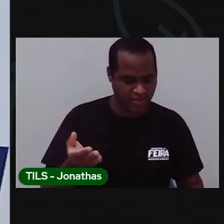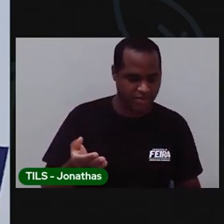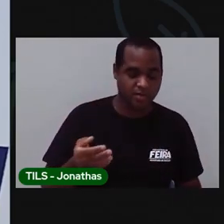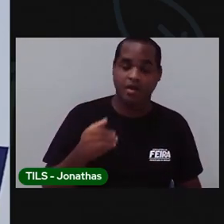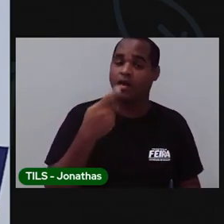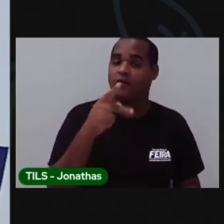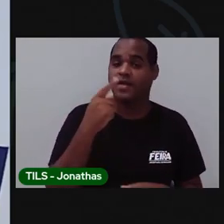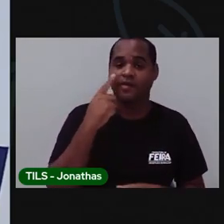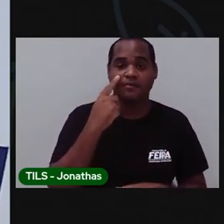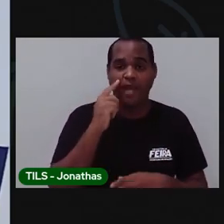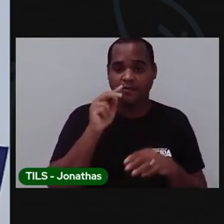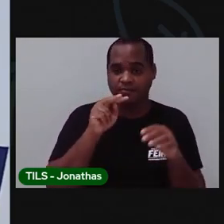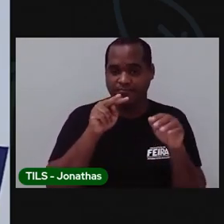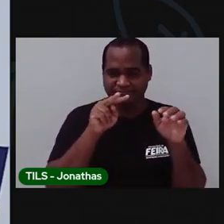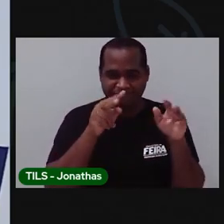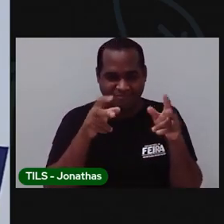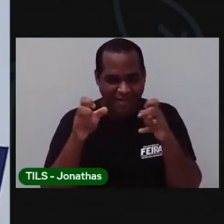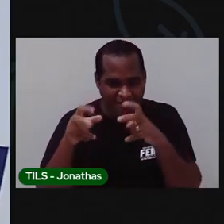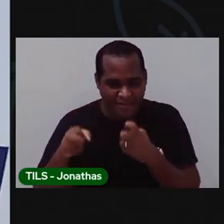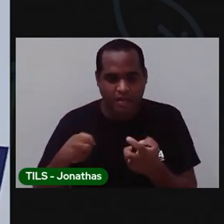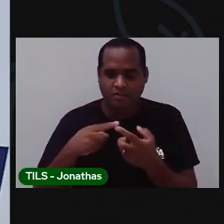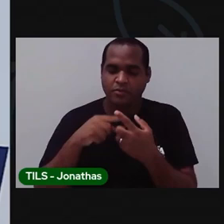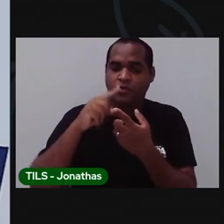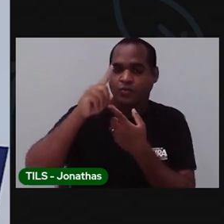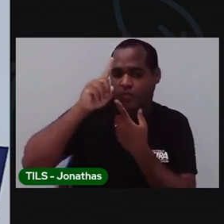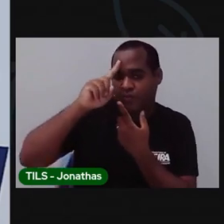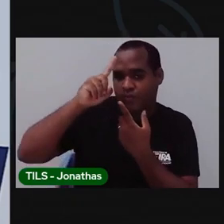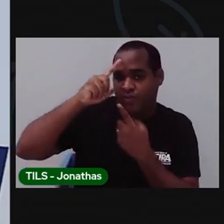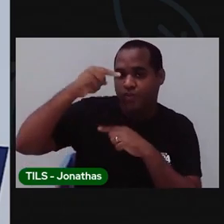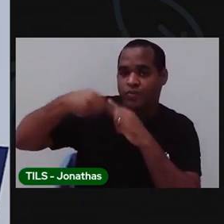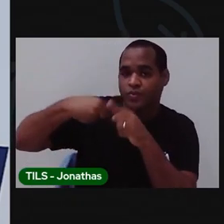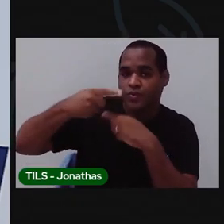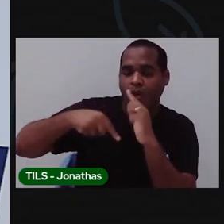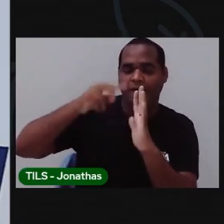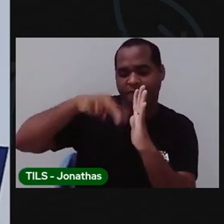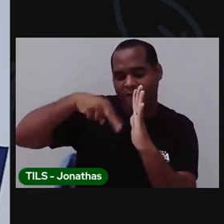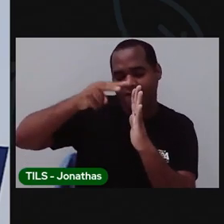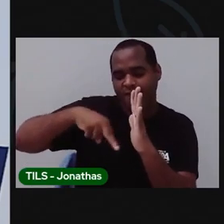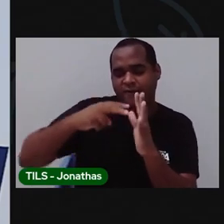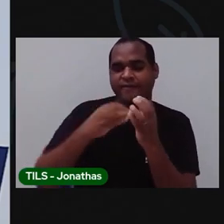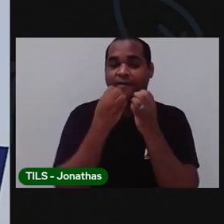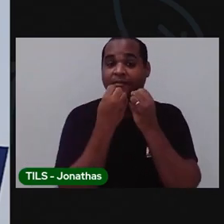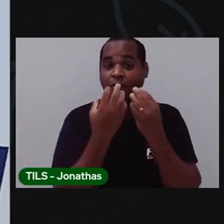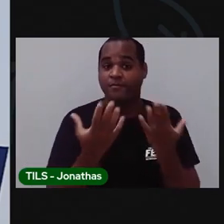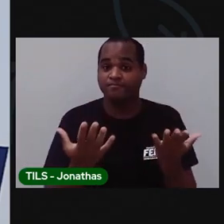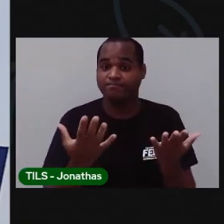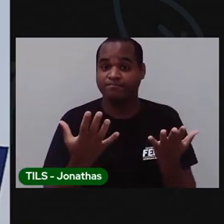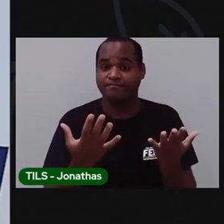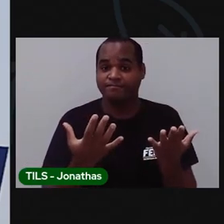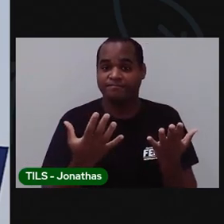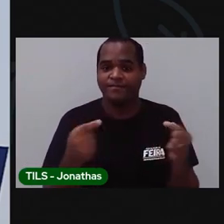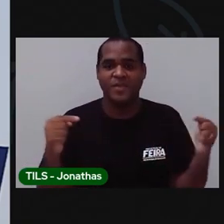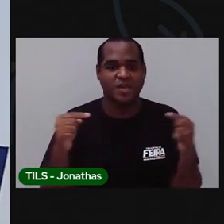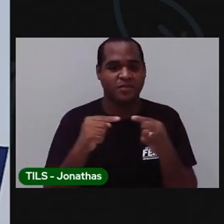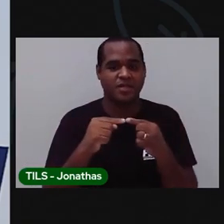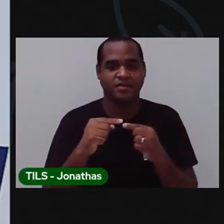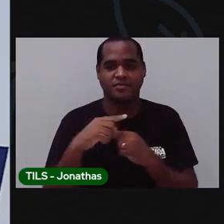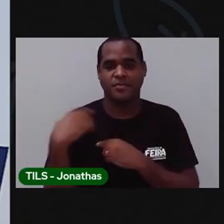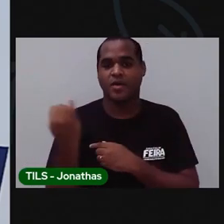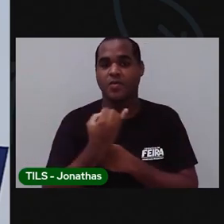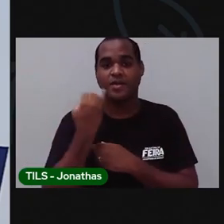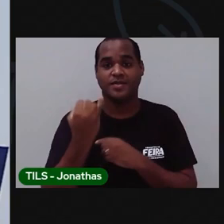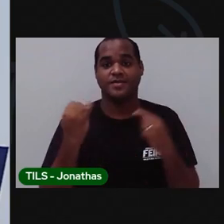vendo que a cada dia você vai estar lendo melhor. E esse é o motivo. Esse é o motivo da